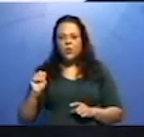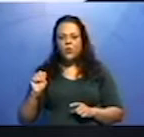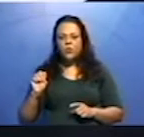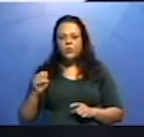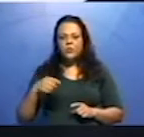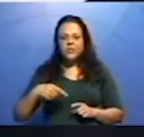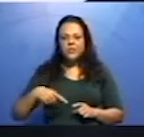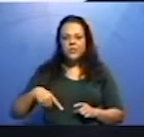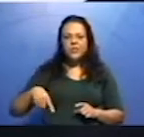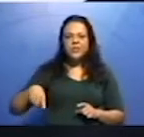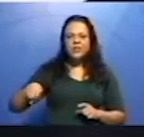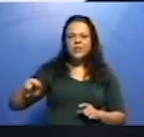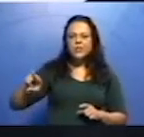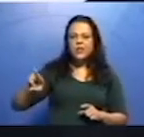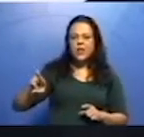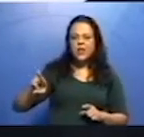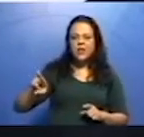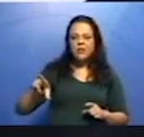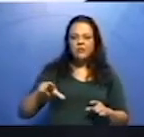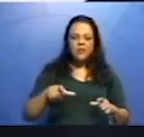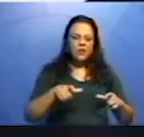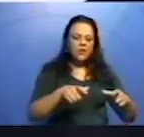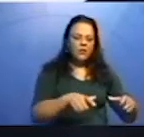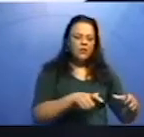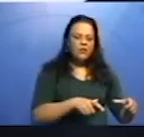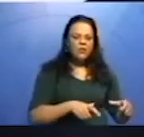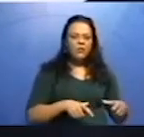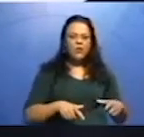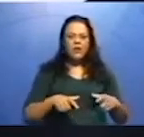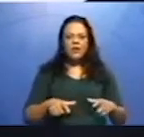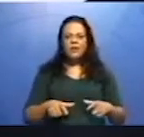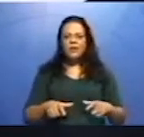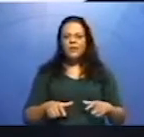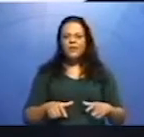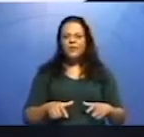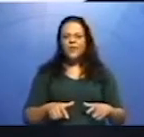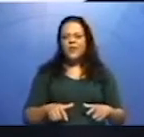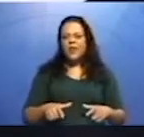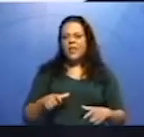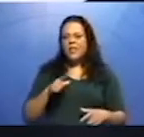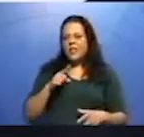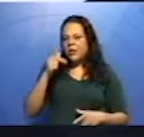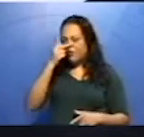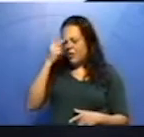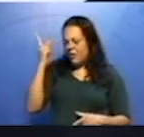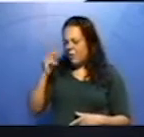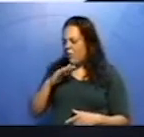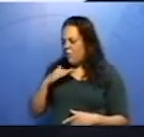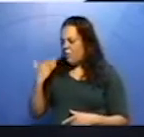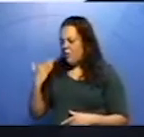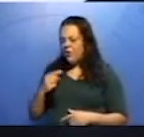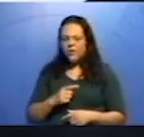partem de pontos e deixam mortos, sangram amores e rumam ao longe.